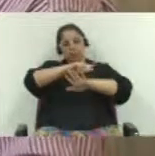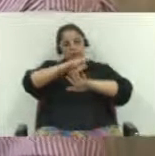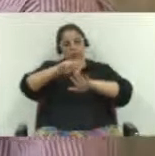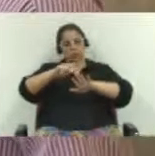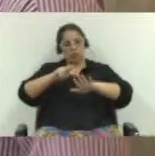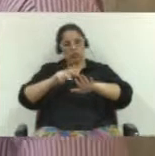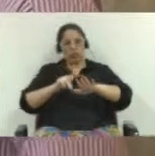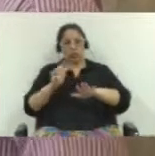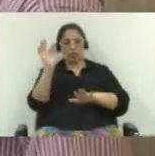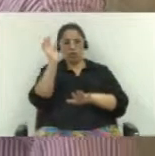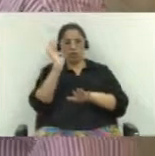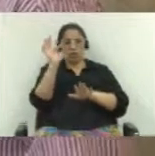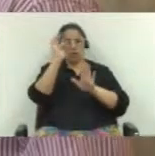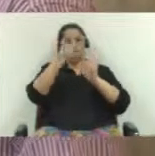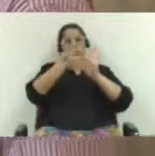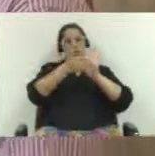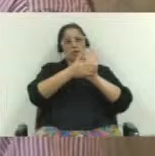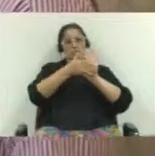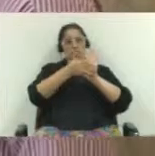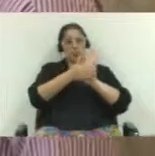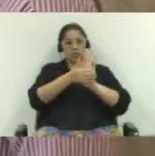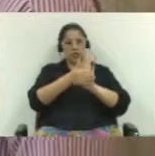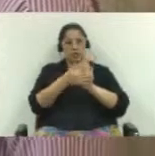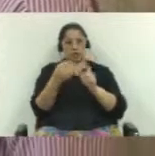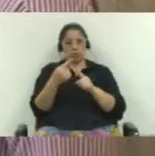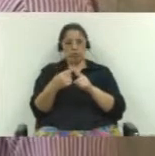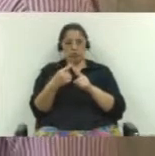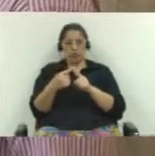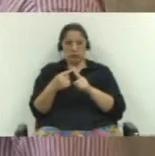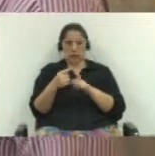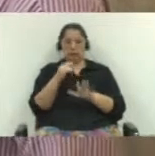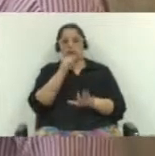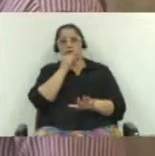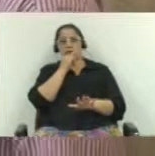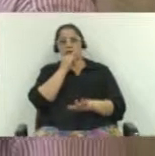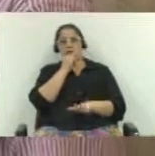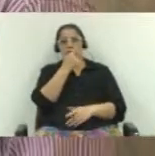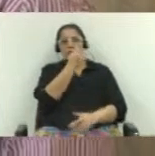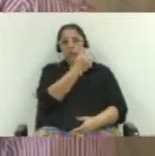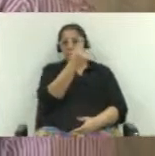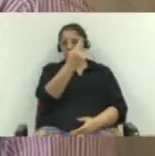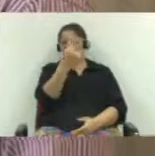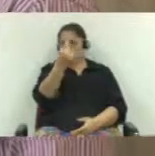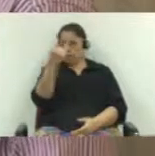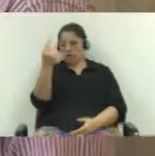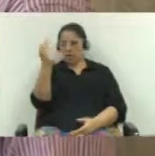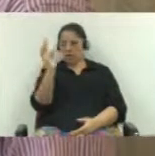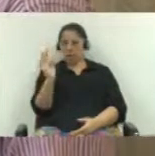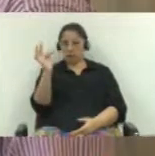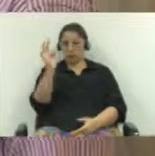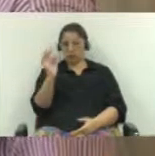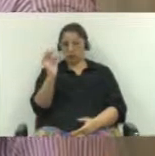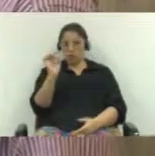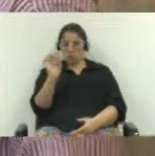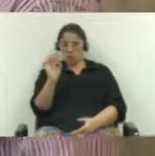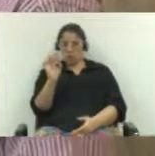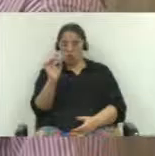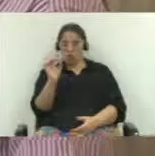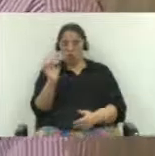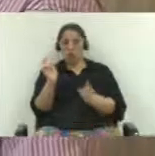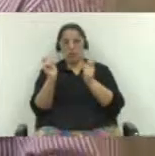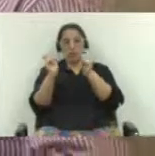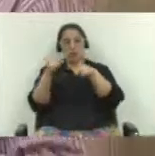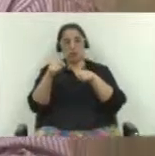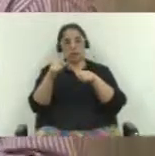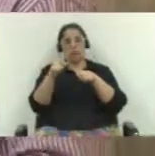E há muitas outras faculdades que poderão propor aqui. O que aconteceu é que havia várias cidades aprovadas e